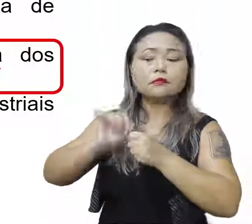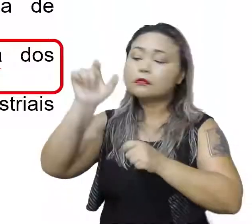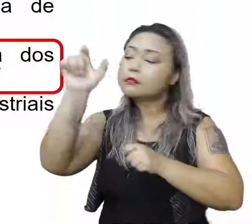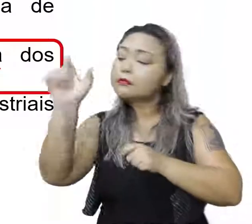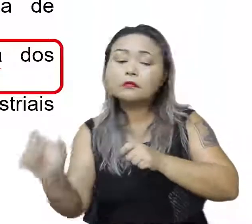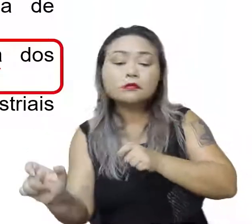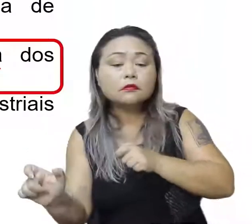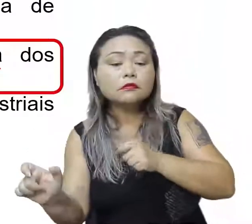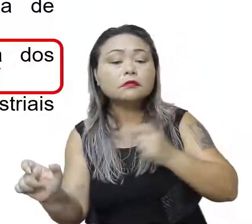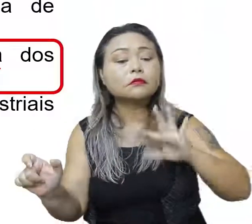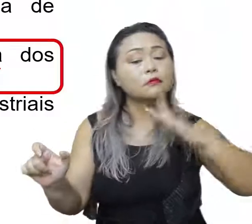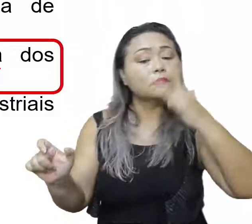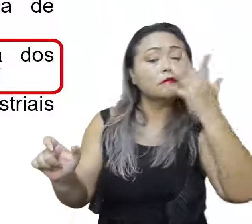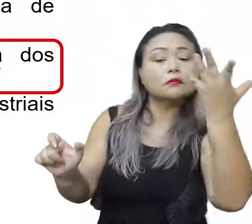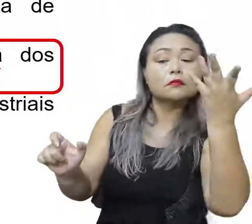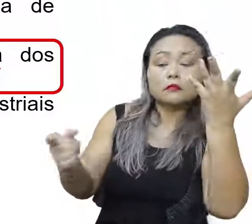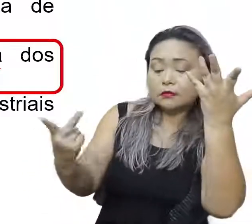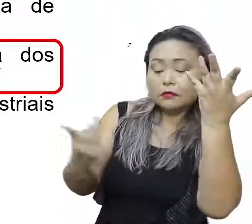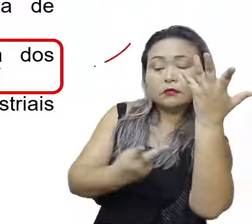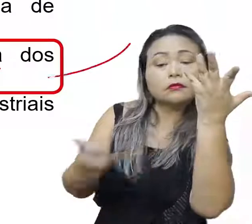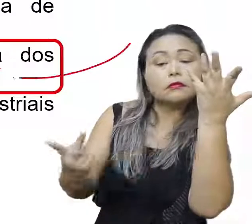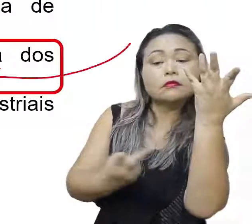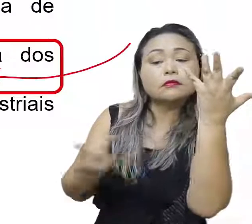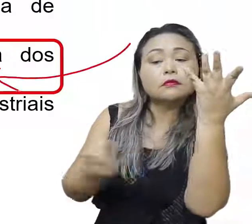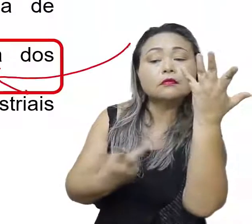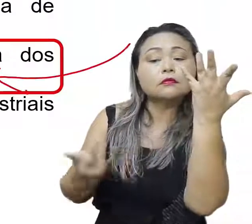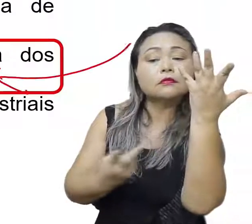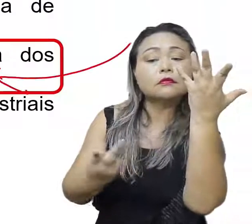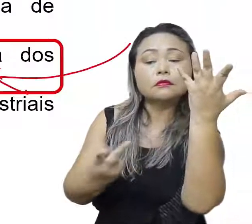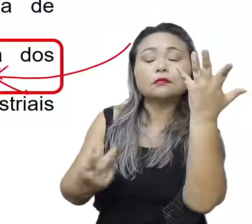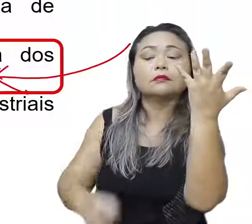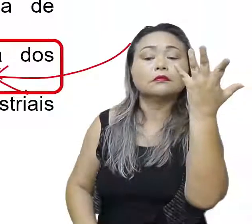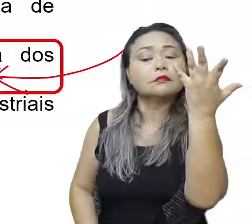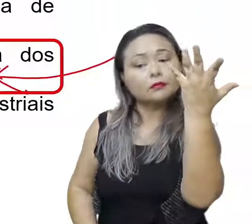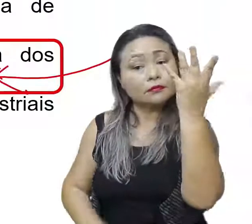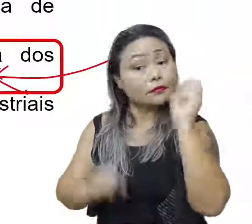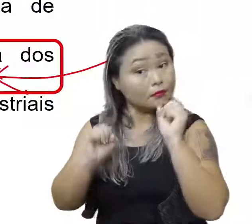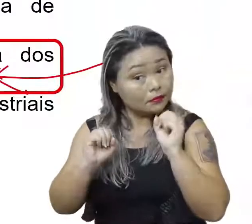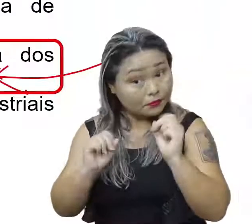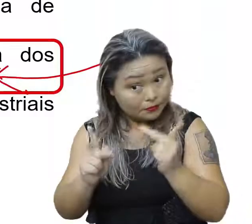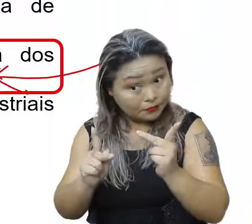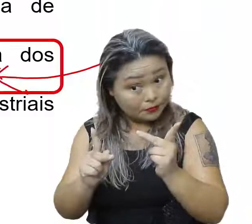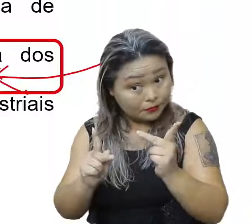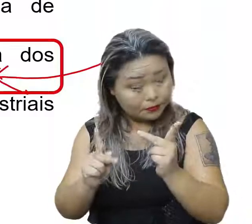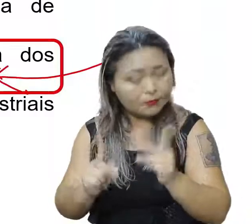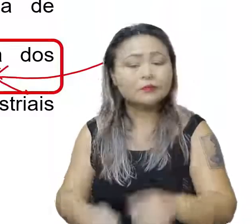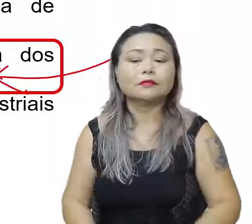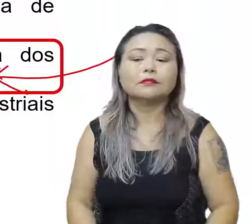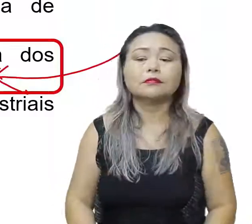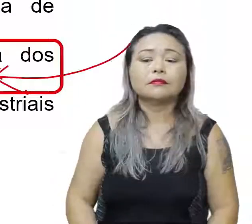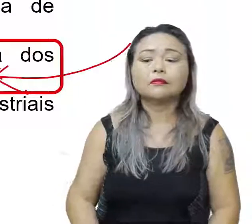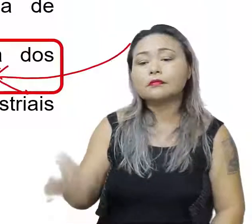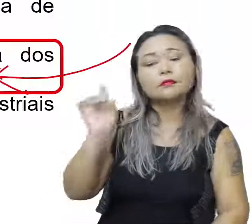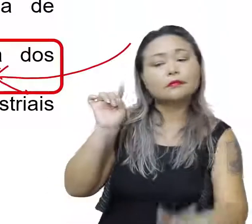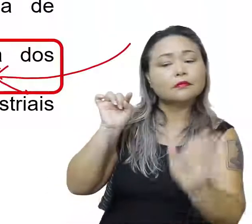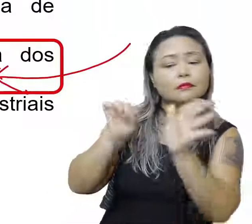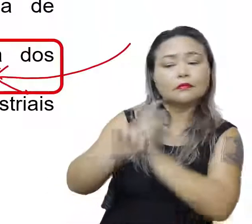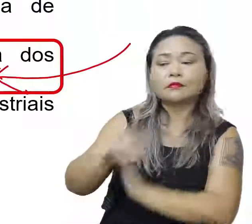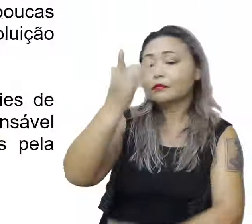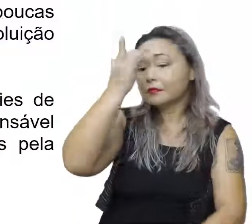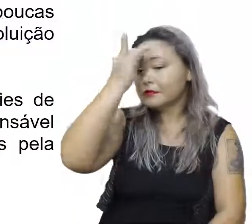dos homens com a natureza e entre si mesmo. Tudo bem? questão super